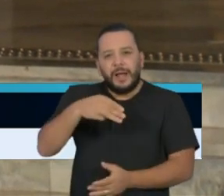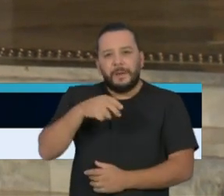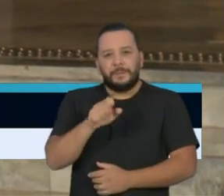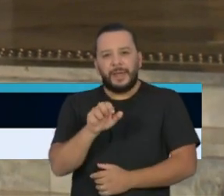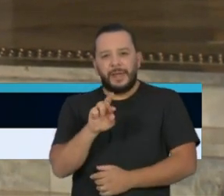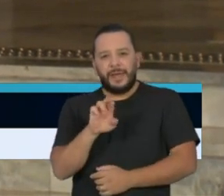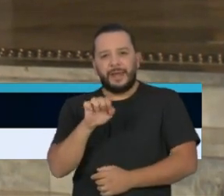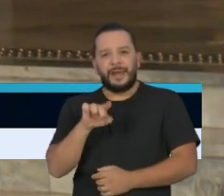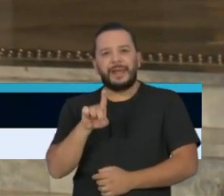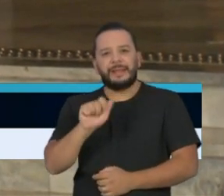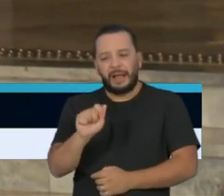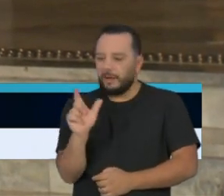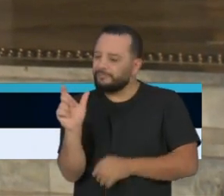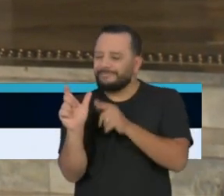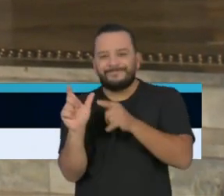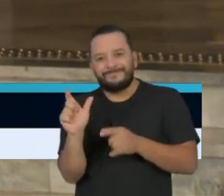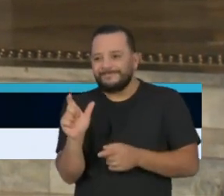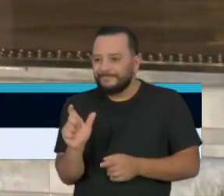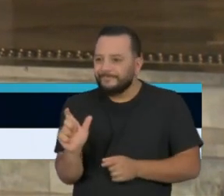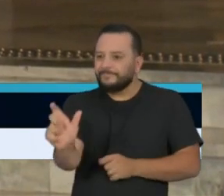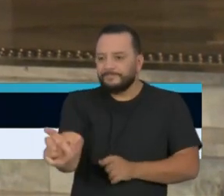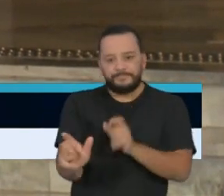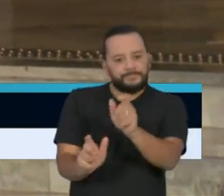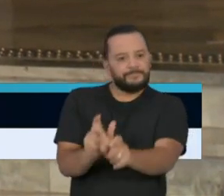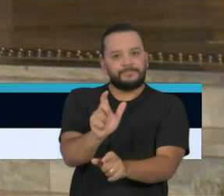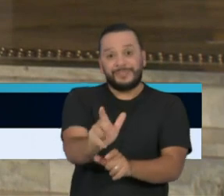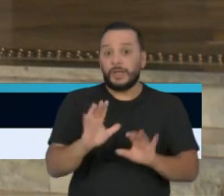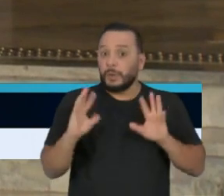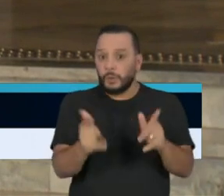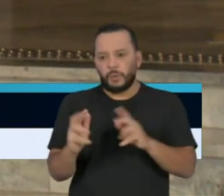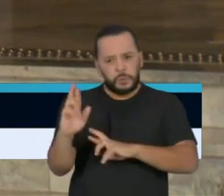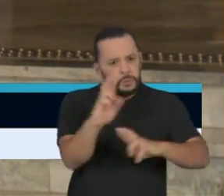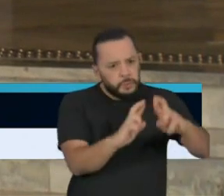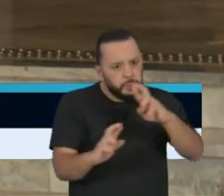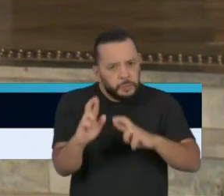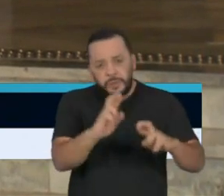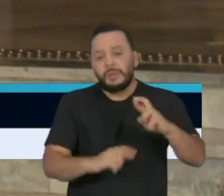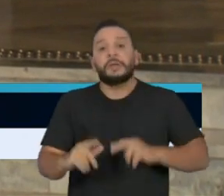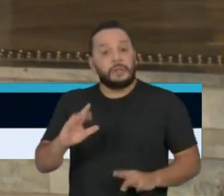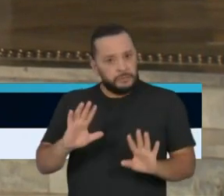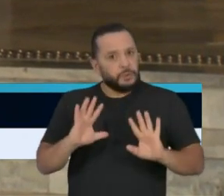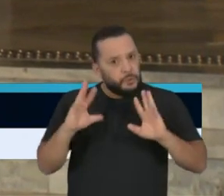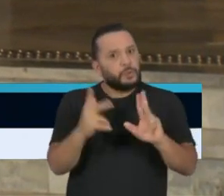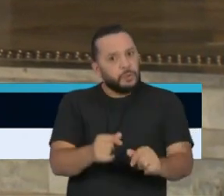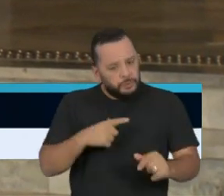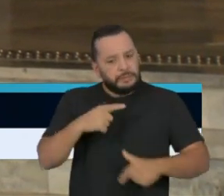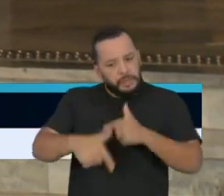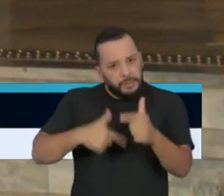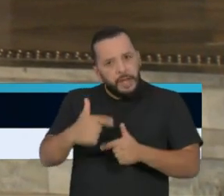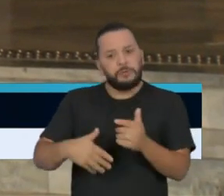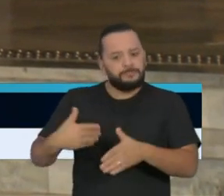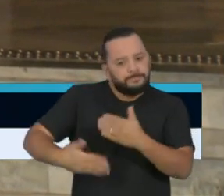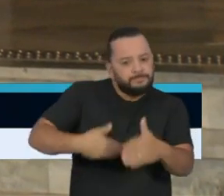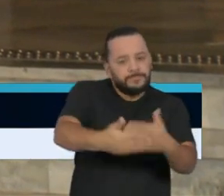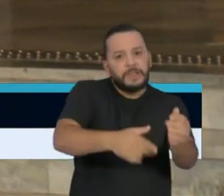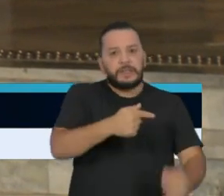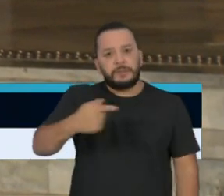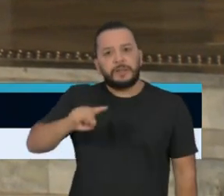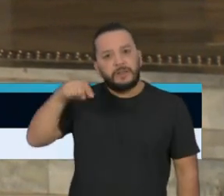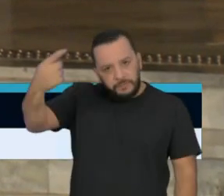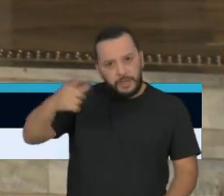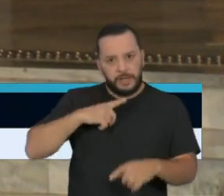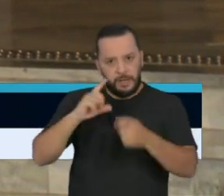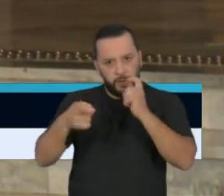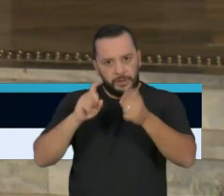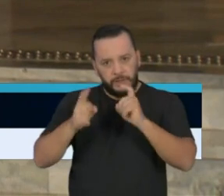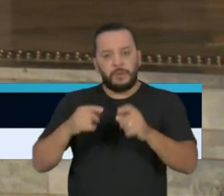hoje, e todas elas estão sendo trabalhadas continuamente. A reunião da semana que vem é muito importante, porque continuamos precisando